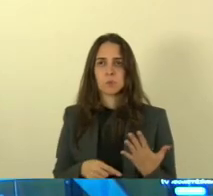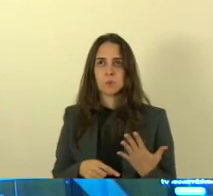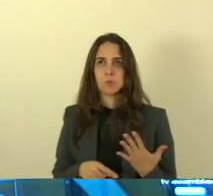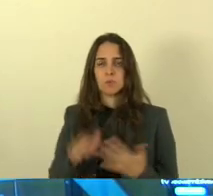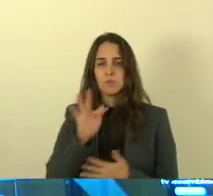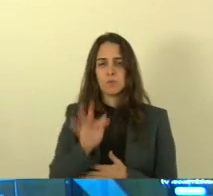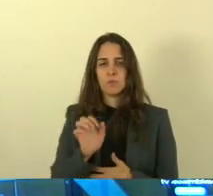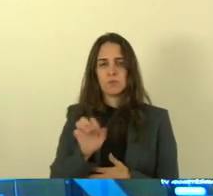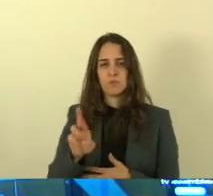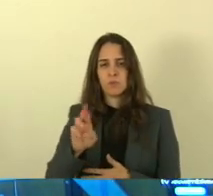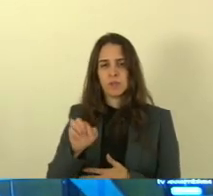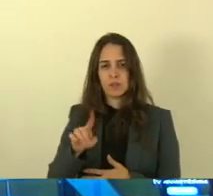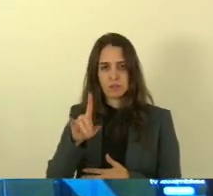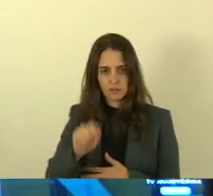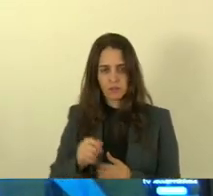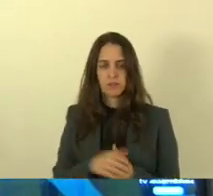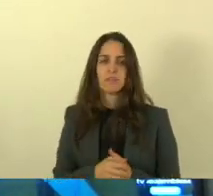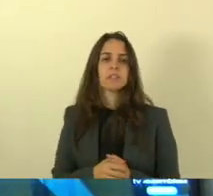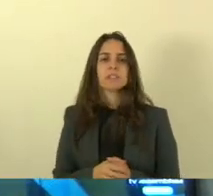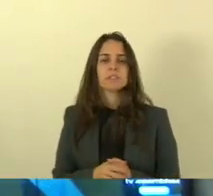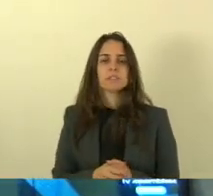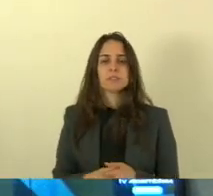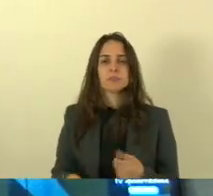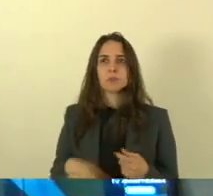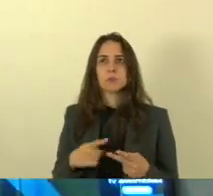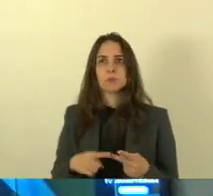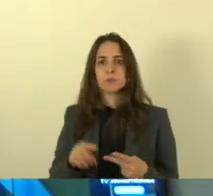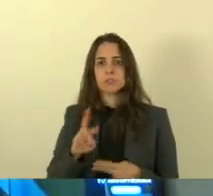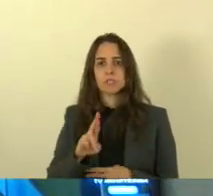Fernanda Ricardo